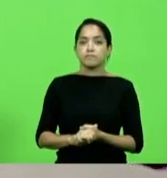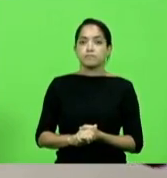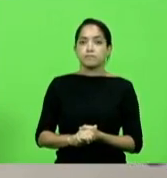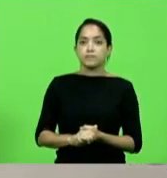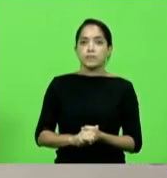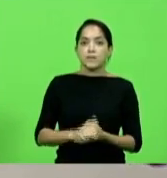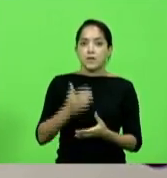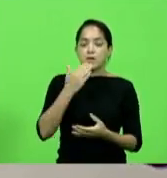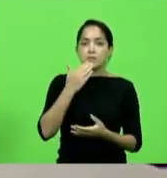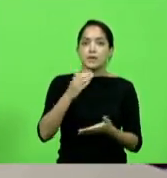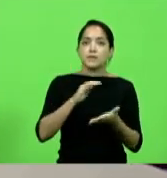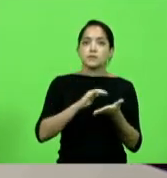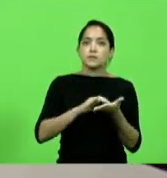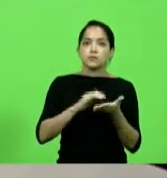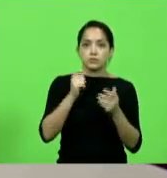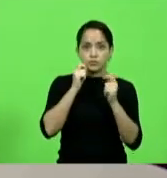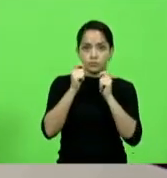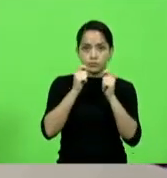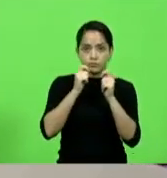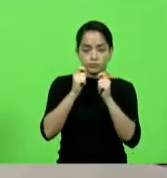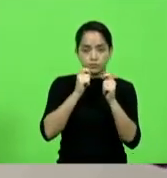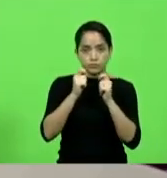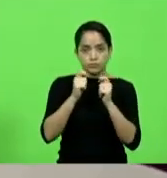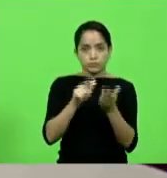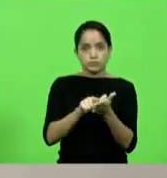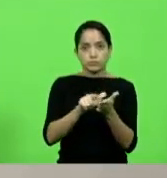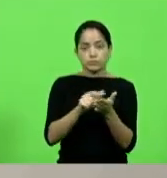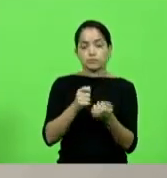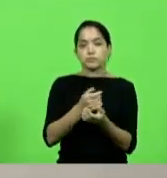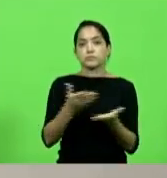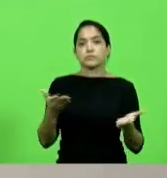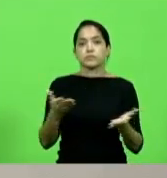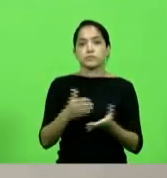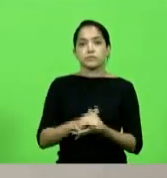Solicito a assessoria que proceda à distribuição do expediente.